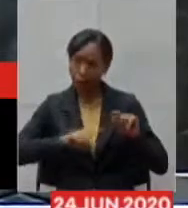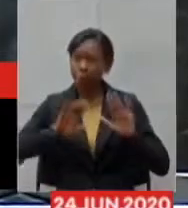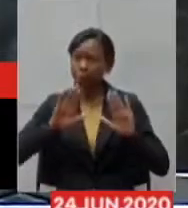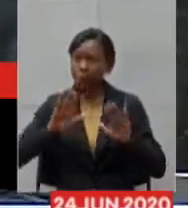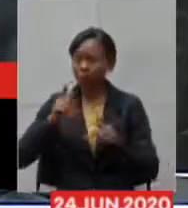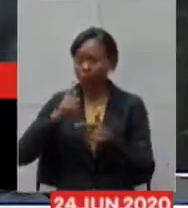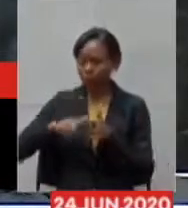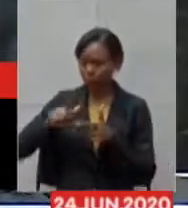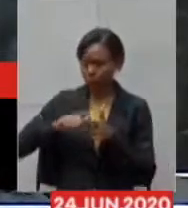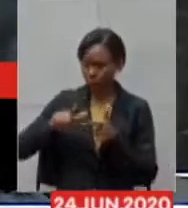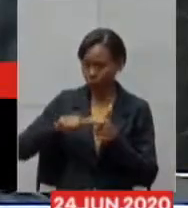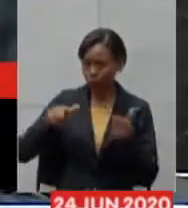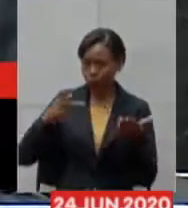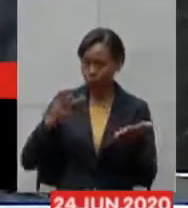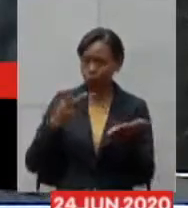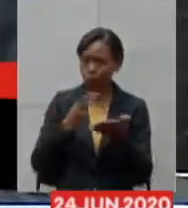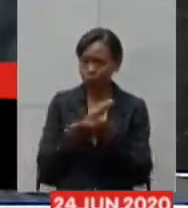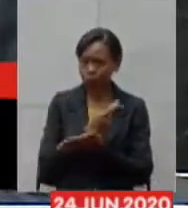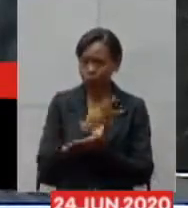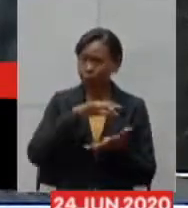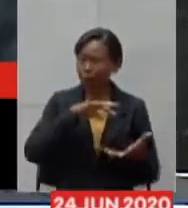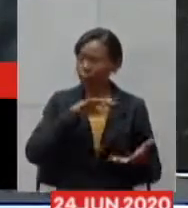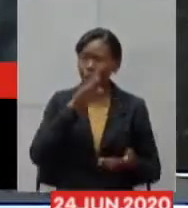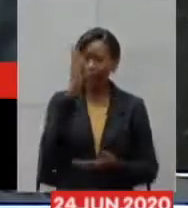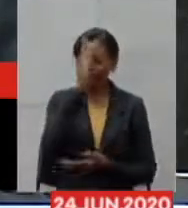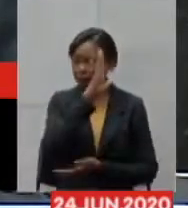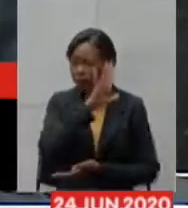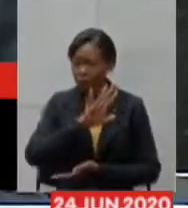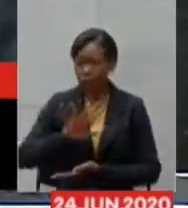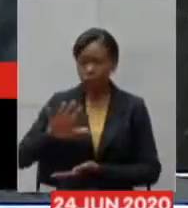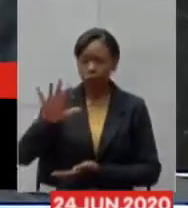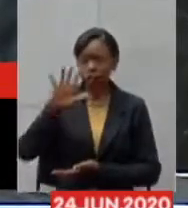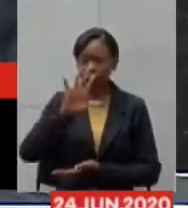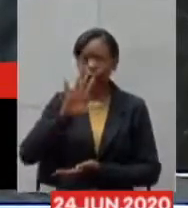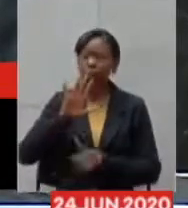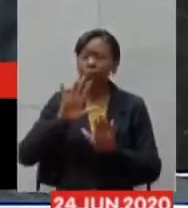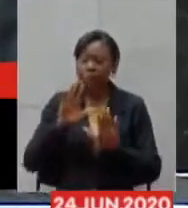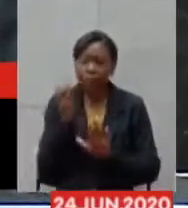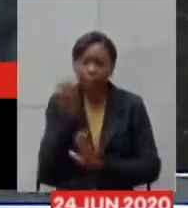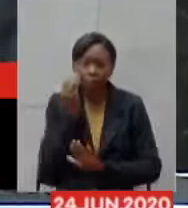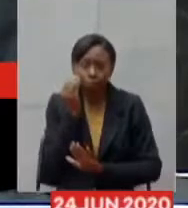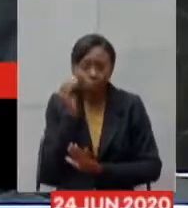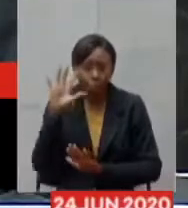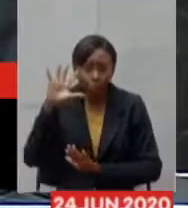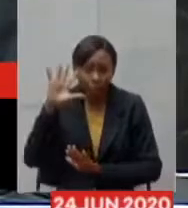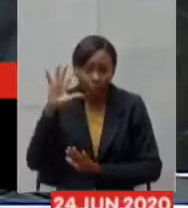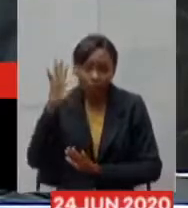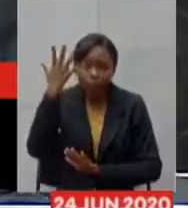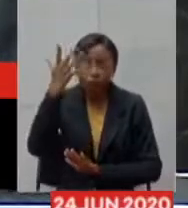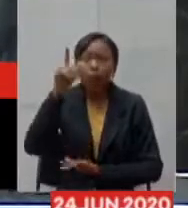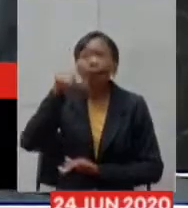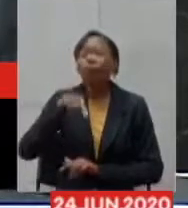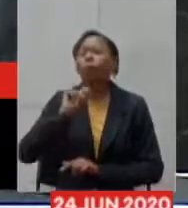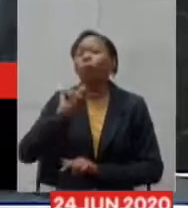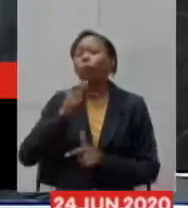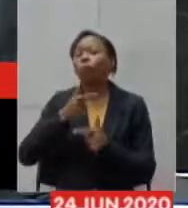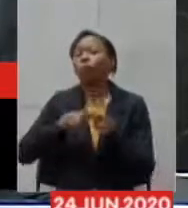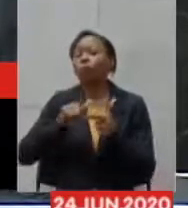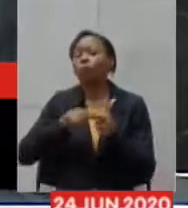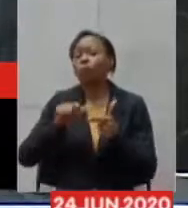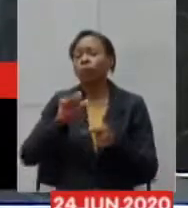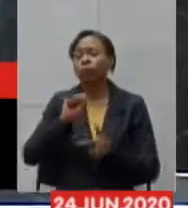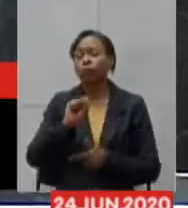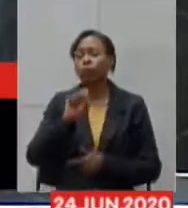também que ficou nacional que felizmente agora nós estamos caminhando para resolver que é o SUAB